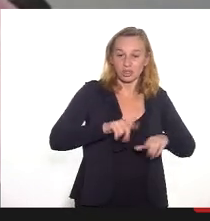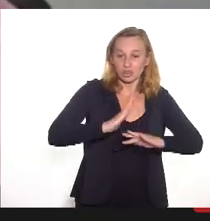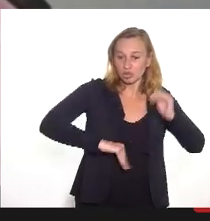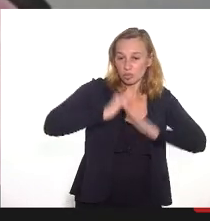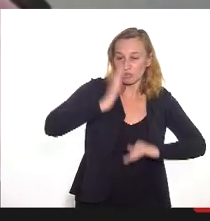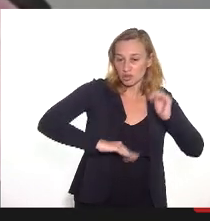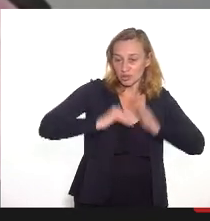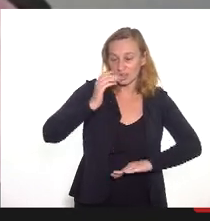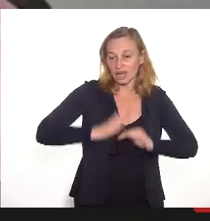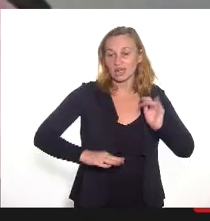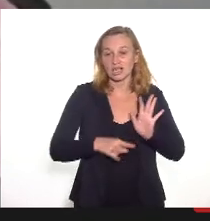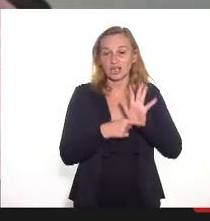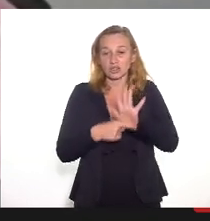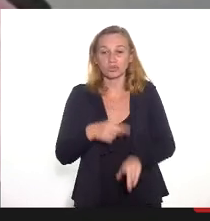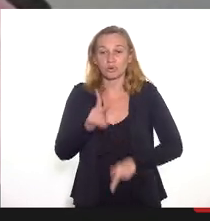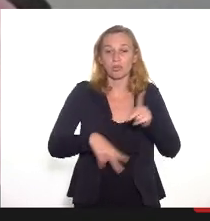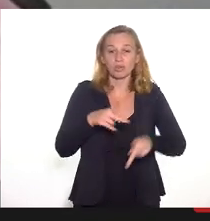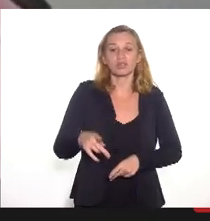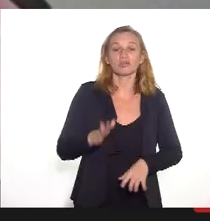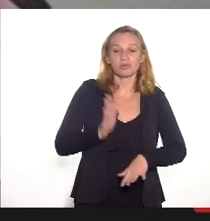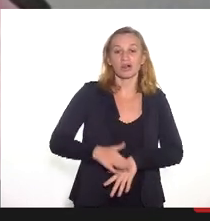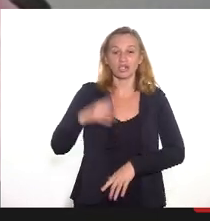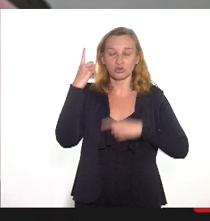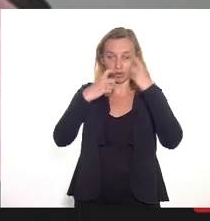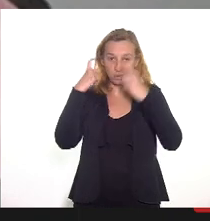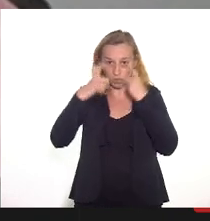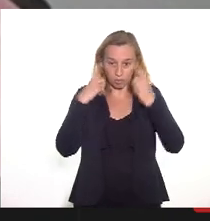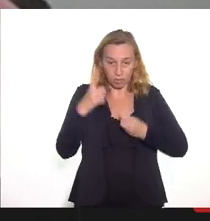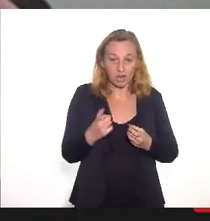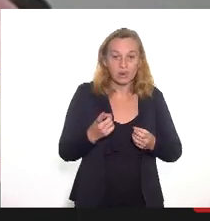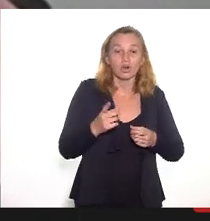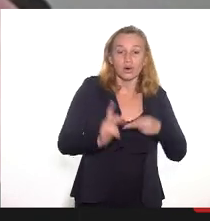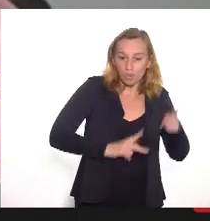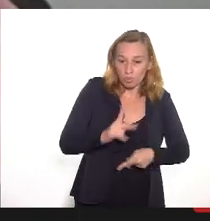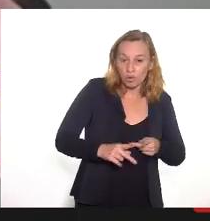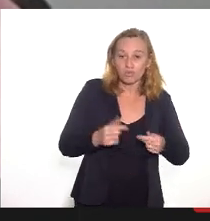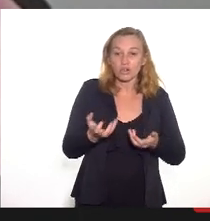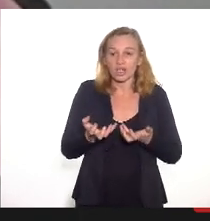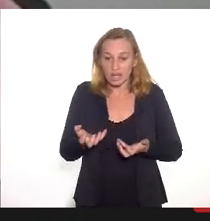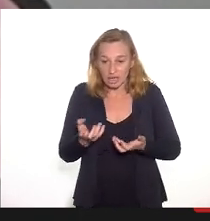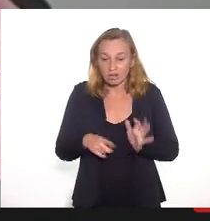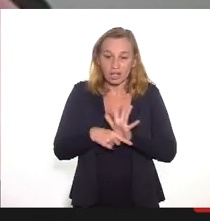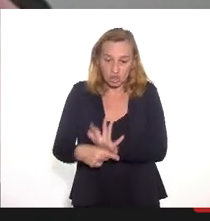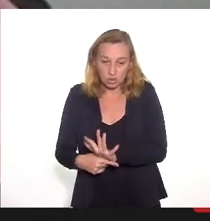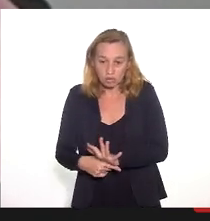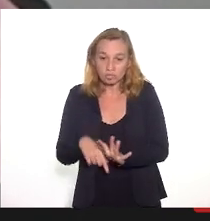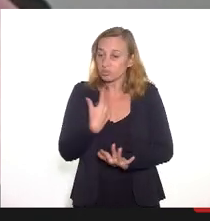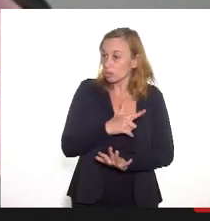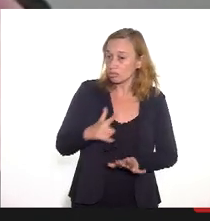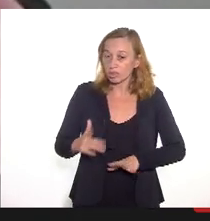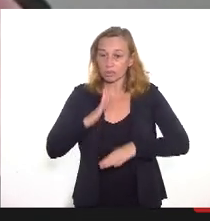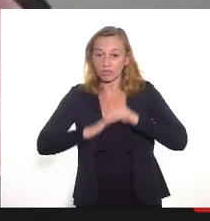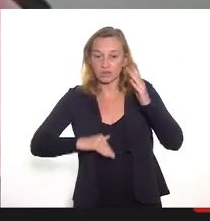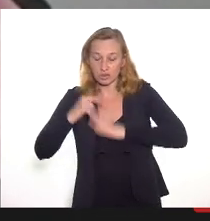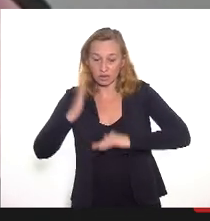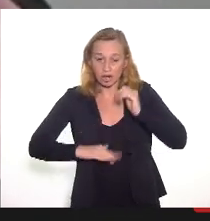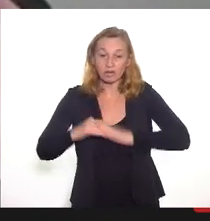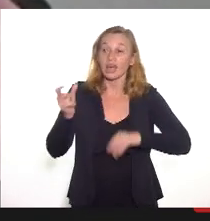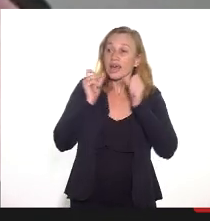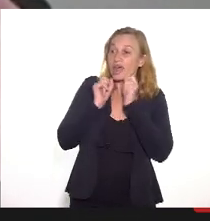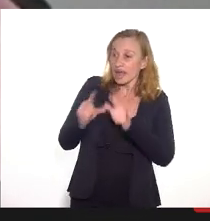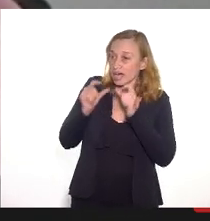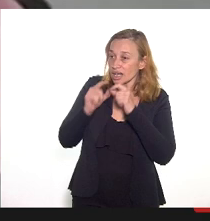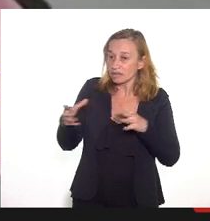da população, que é o que mais nos aflige. É a população buscando atendimento, não tem atendimento, reclamam na